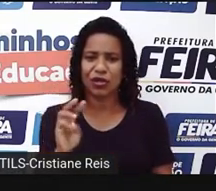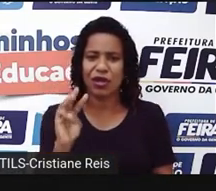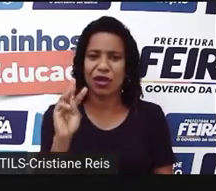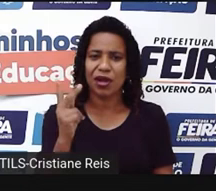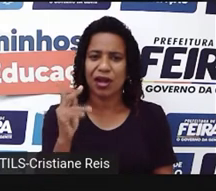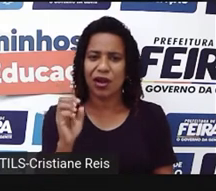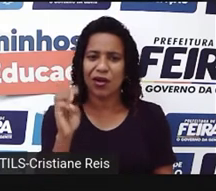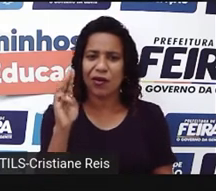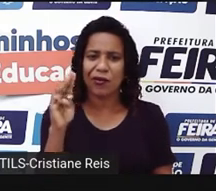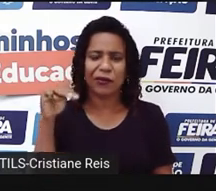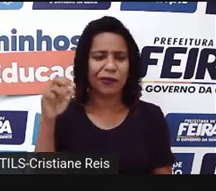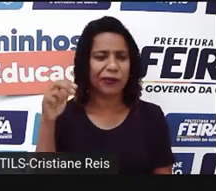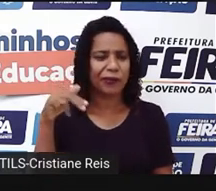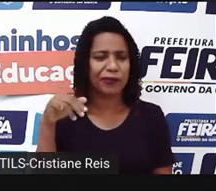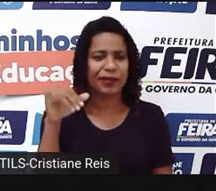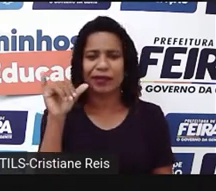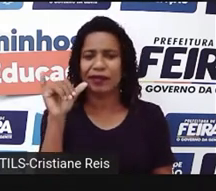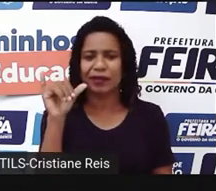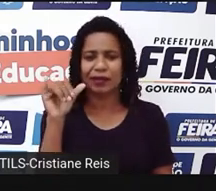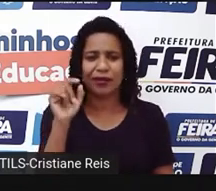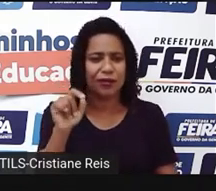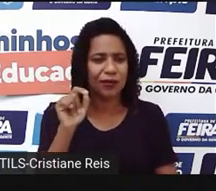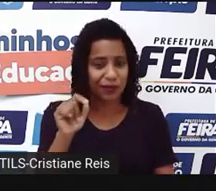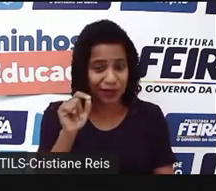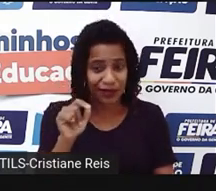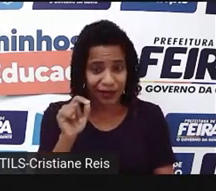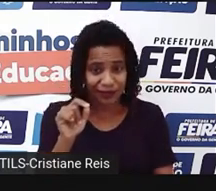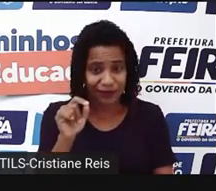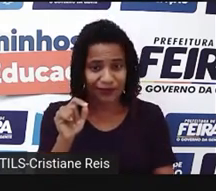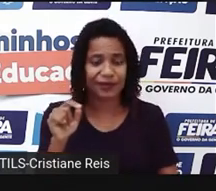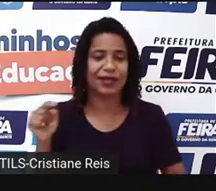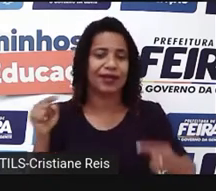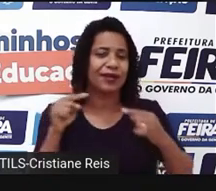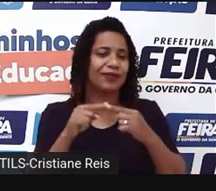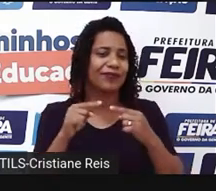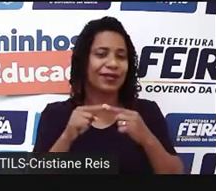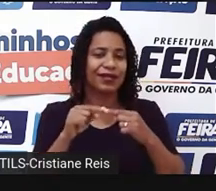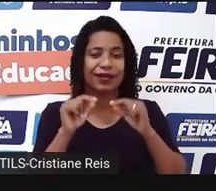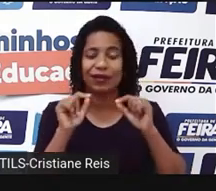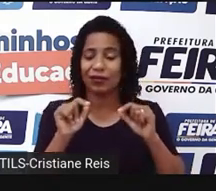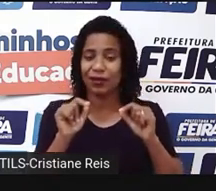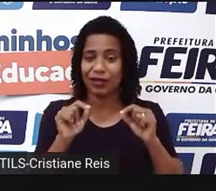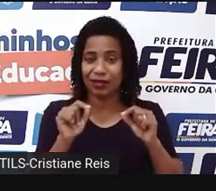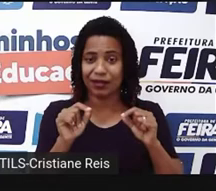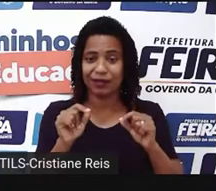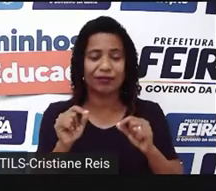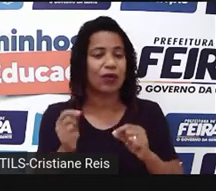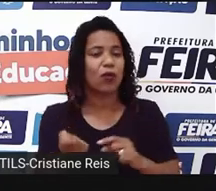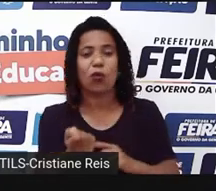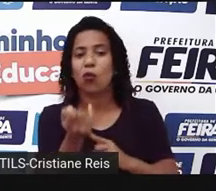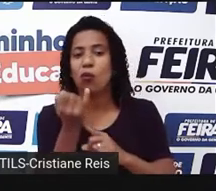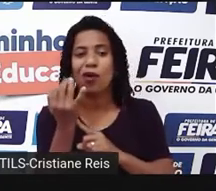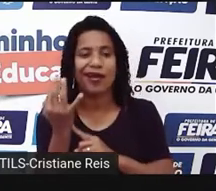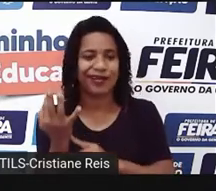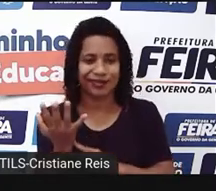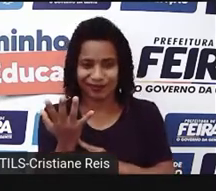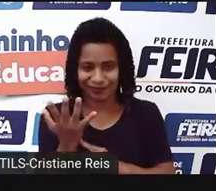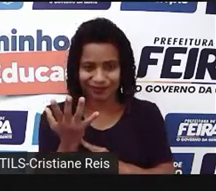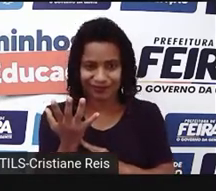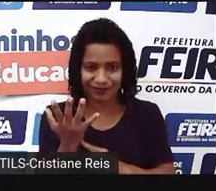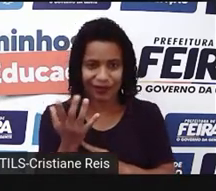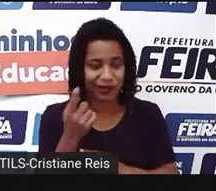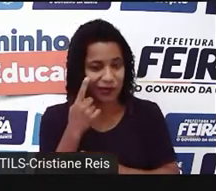quantifiers. E eles se referem à quantidade de algo. Observem que eu